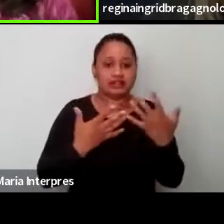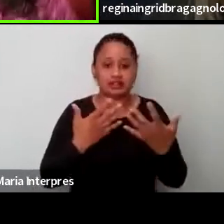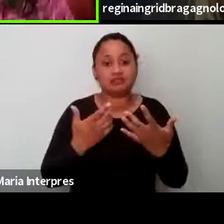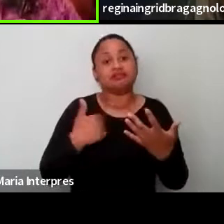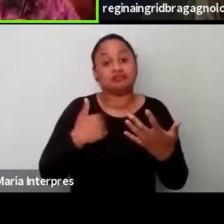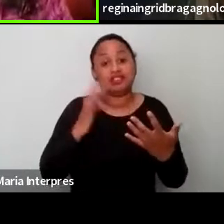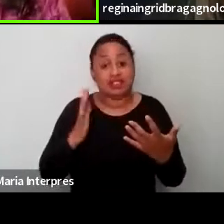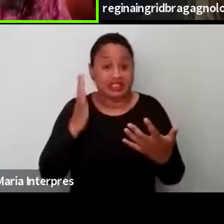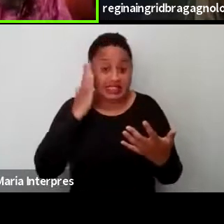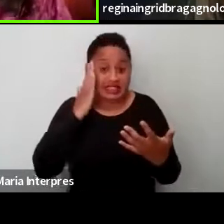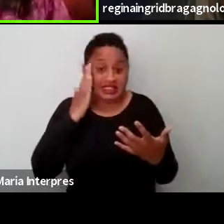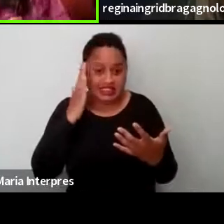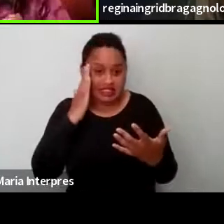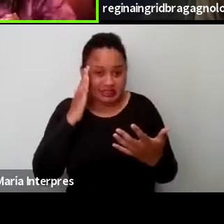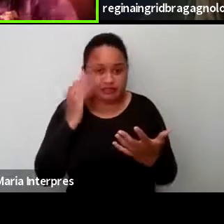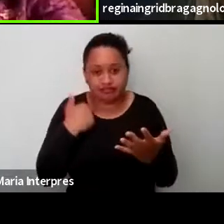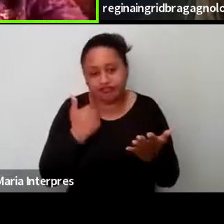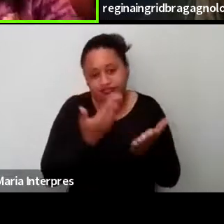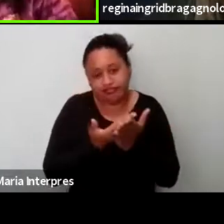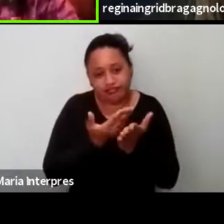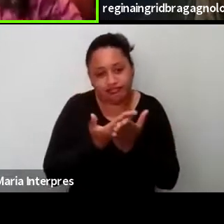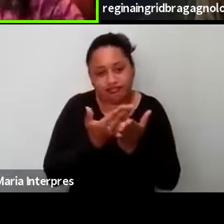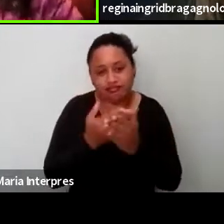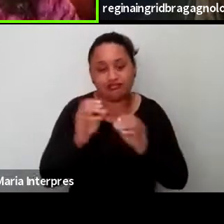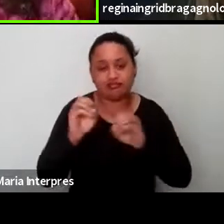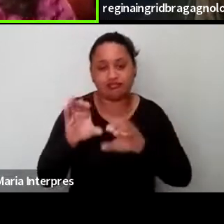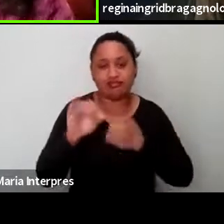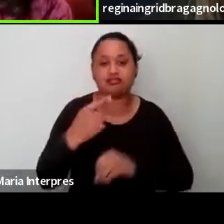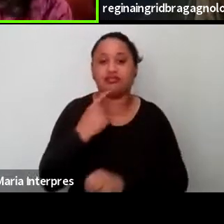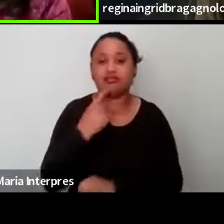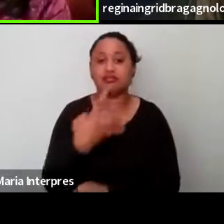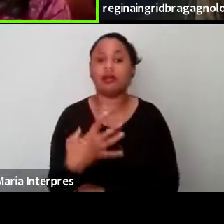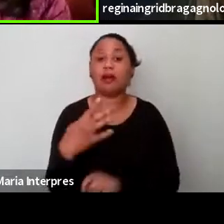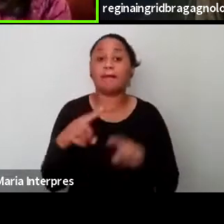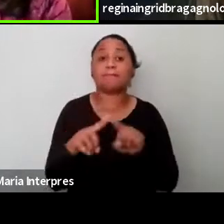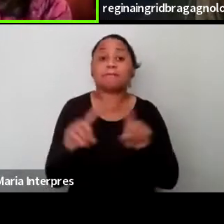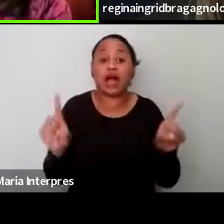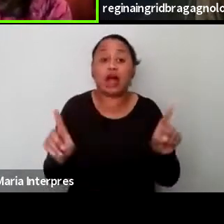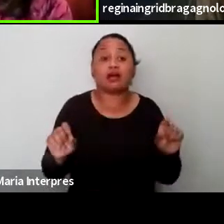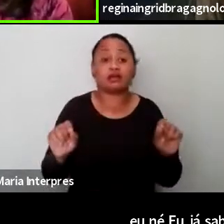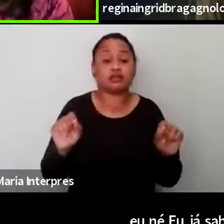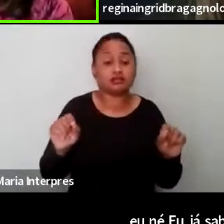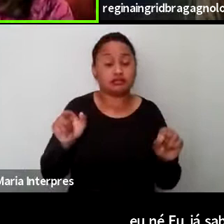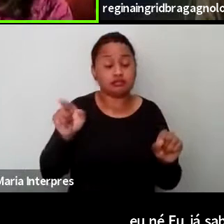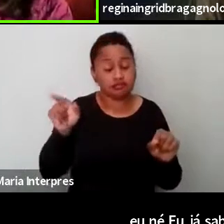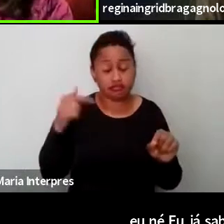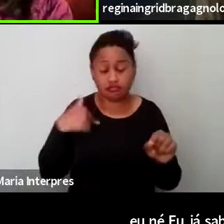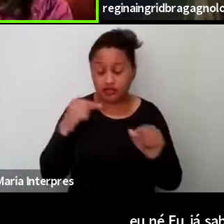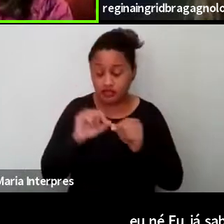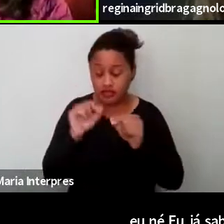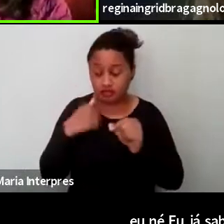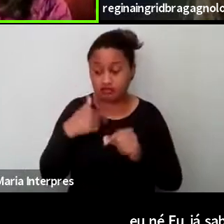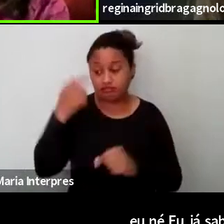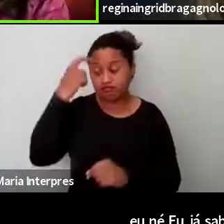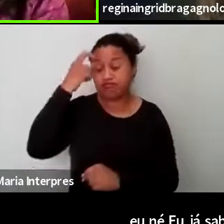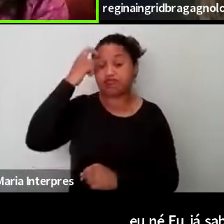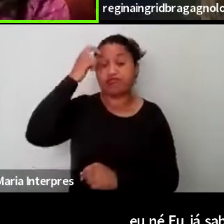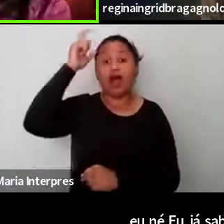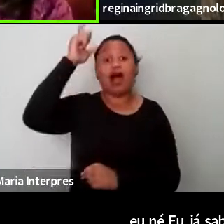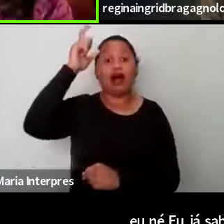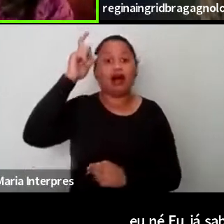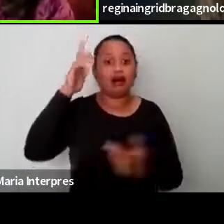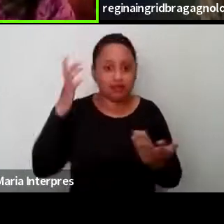disso, né, estudando educação e Paulo Freire, mas ele realmente, assim, me iluminou, né, de como,